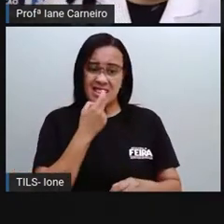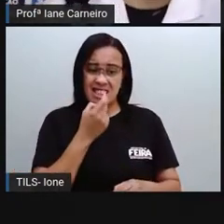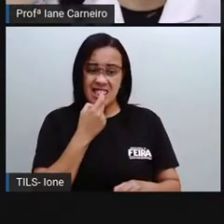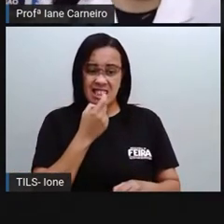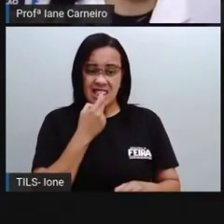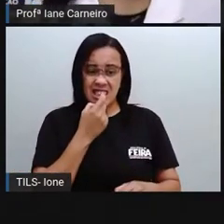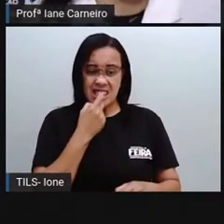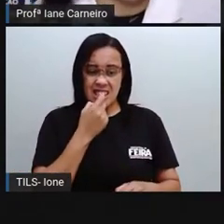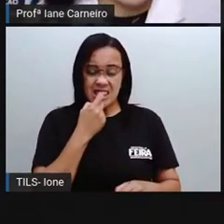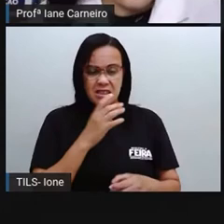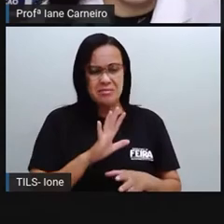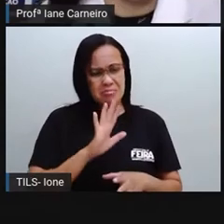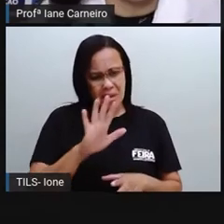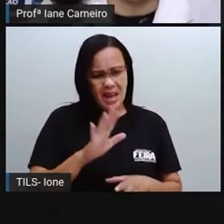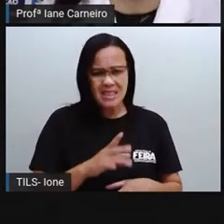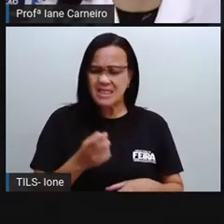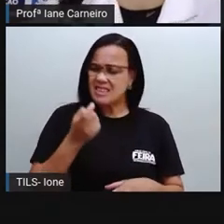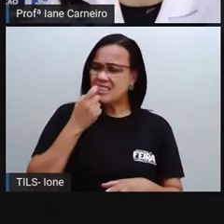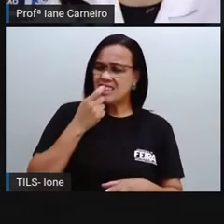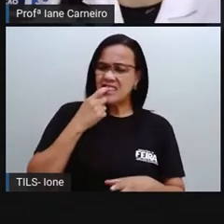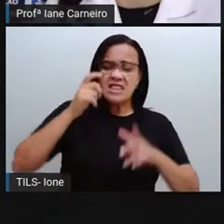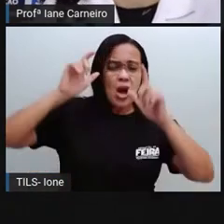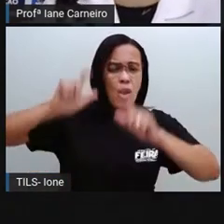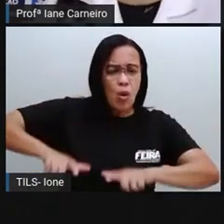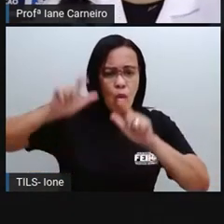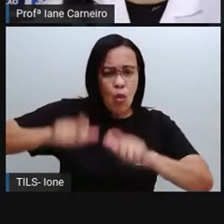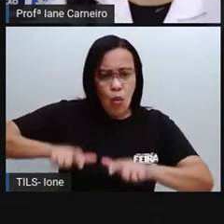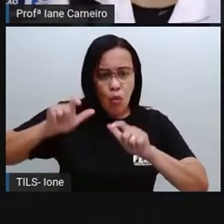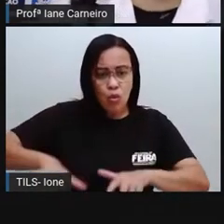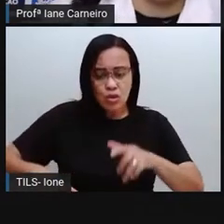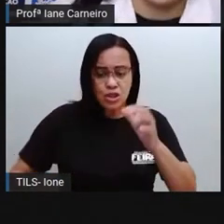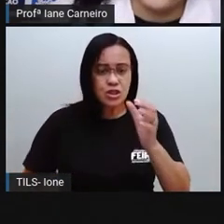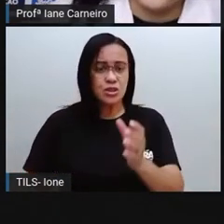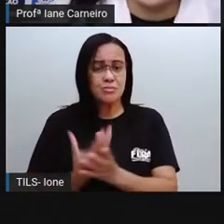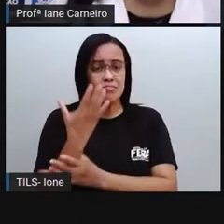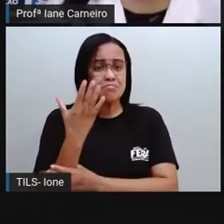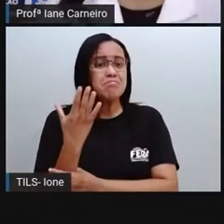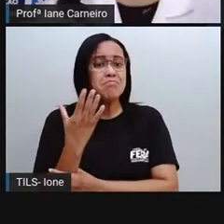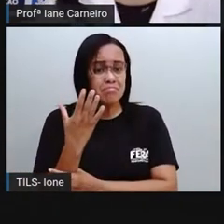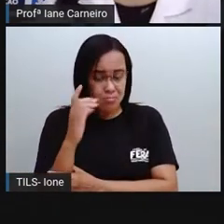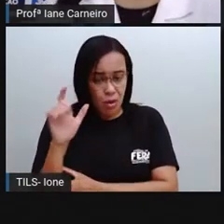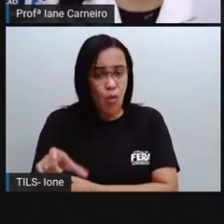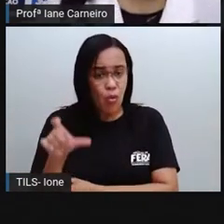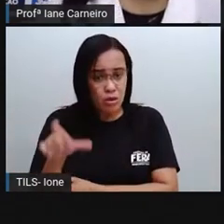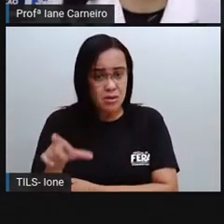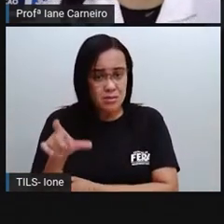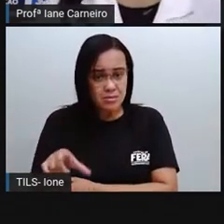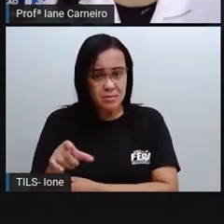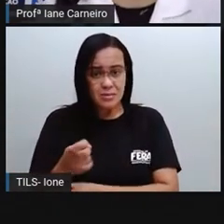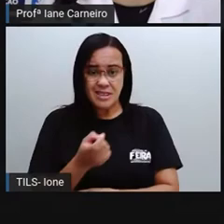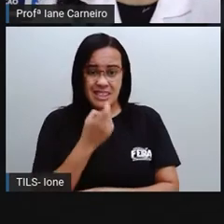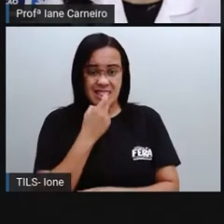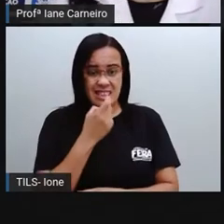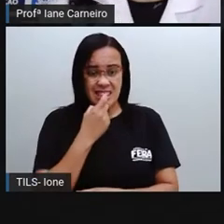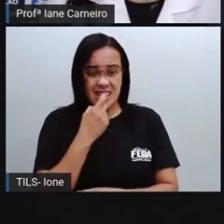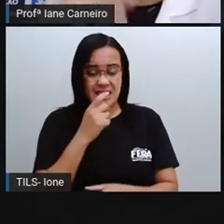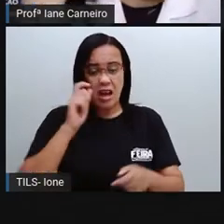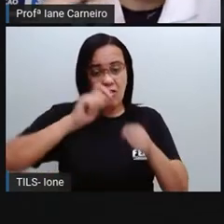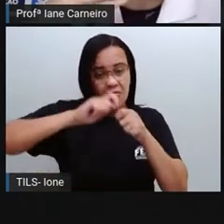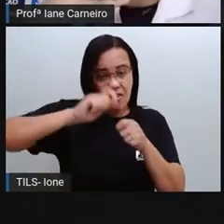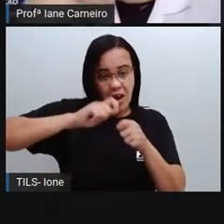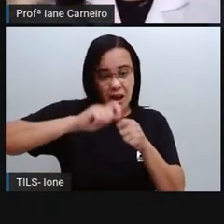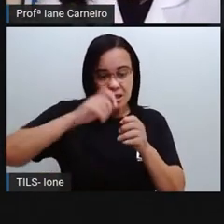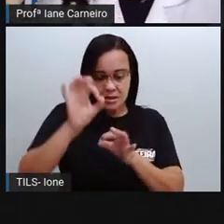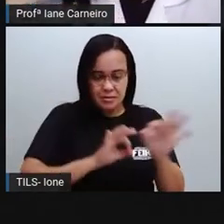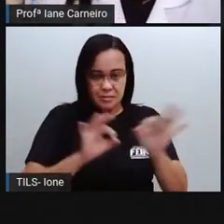você sabe de onde é que veio o plástico? O plástico que é feito o pote de iogurte, o canudo, o tubo da caneta, o mouse, você